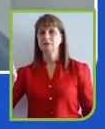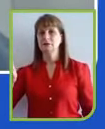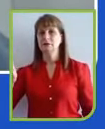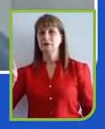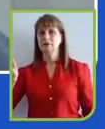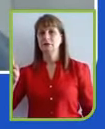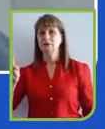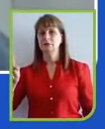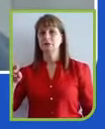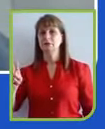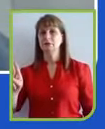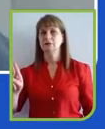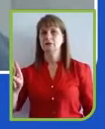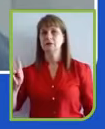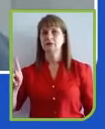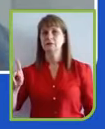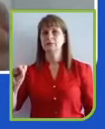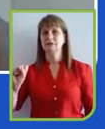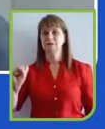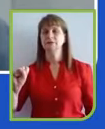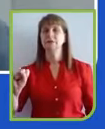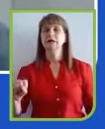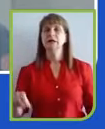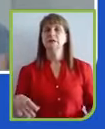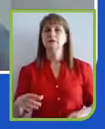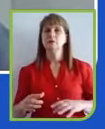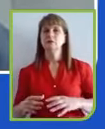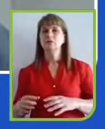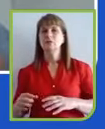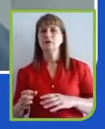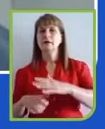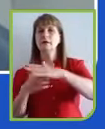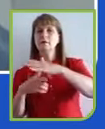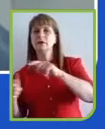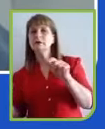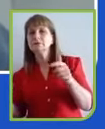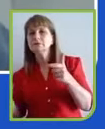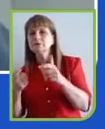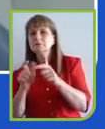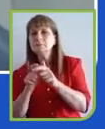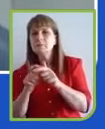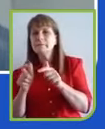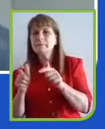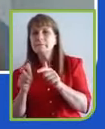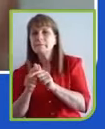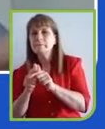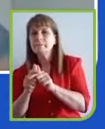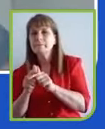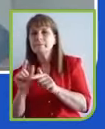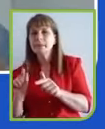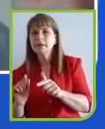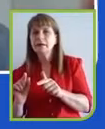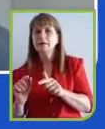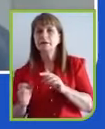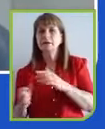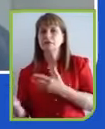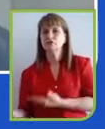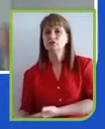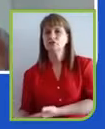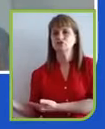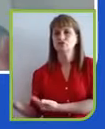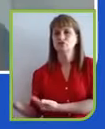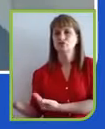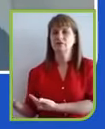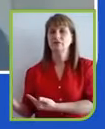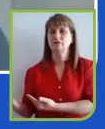relacionar. A Braskem é uma delas. Nós temos um programa chamado Braskem Labs que, se você tem uma startup ou uma pequena